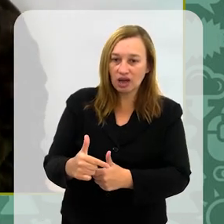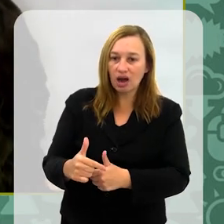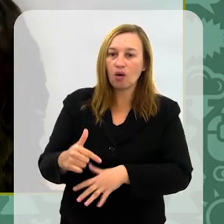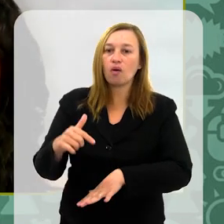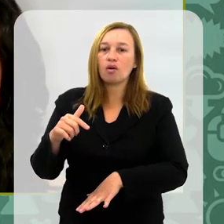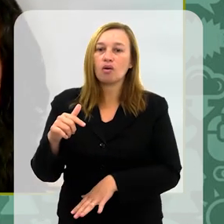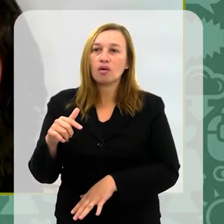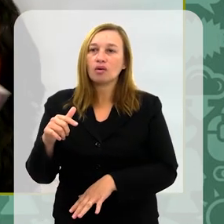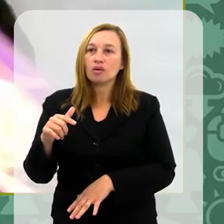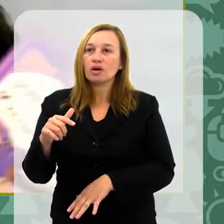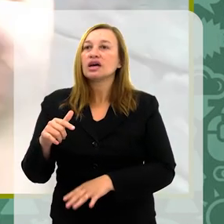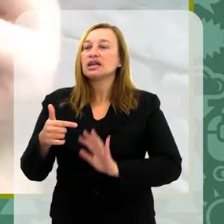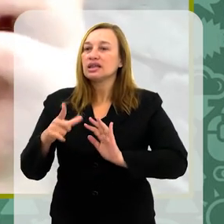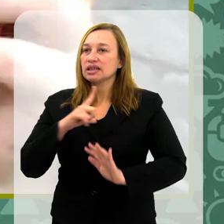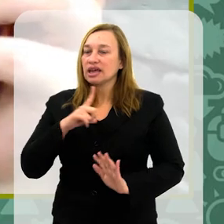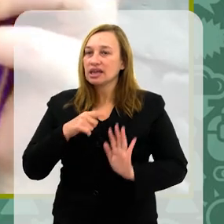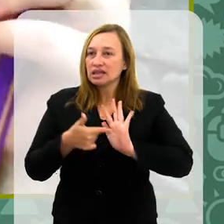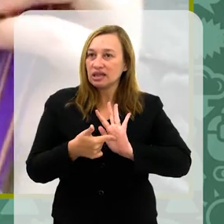Eclipses, que é até esse...